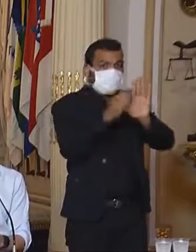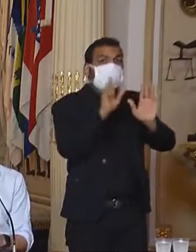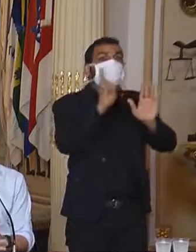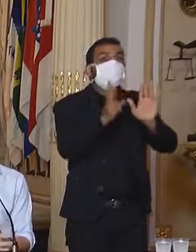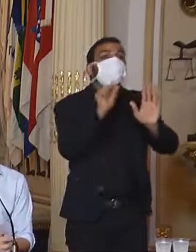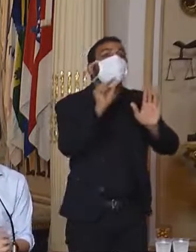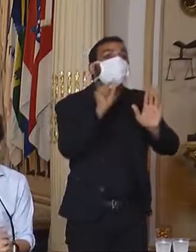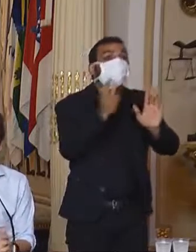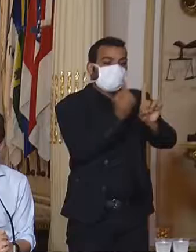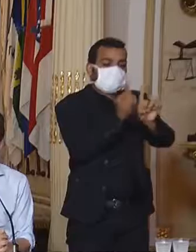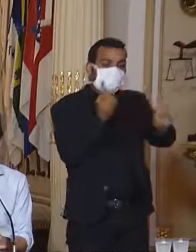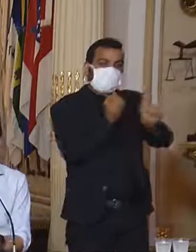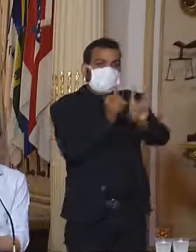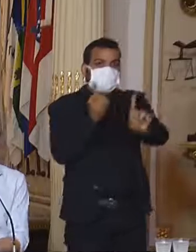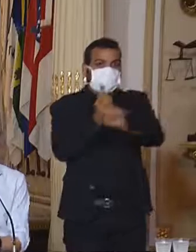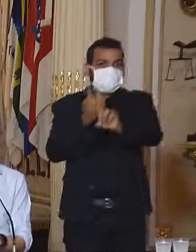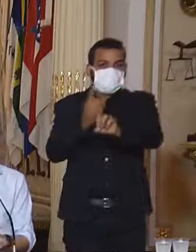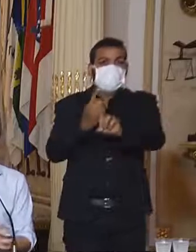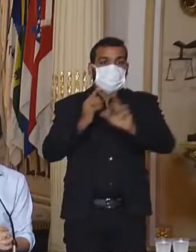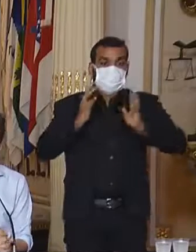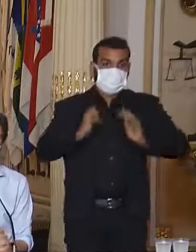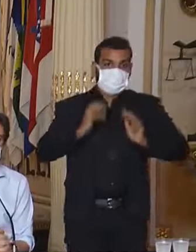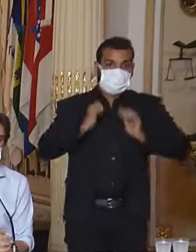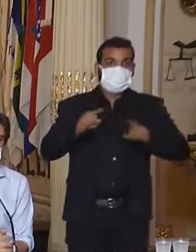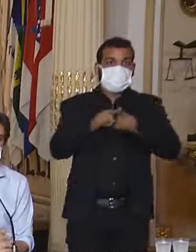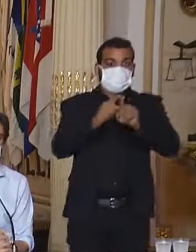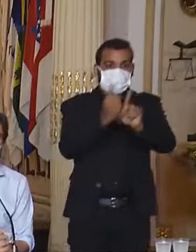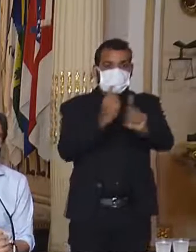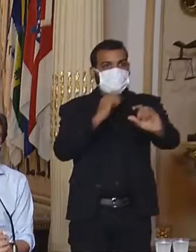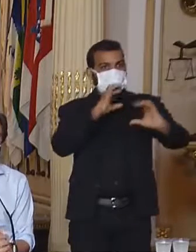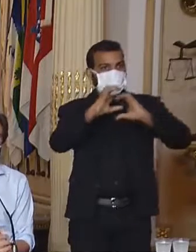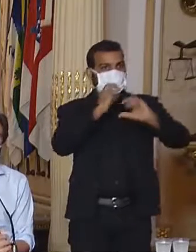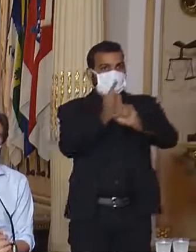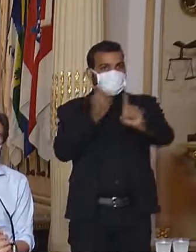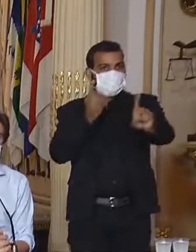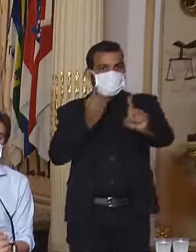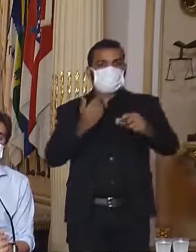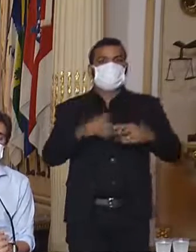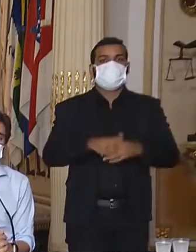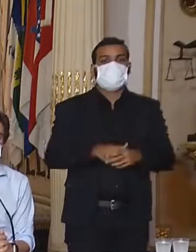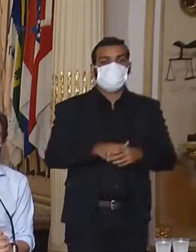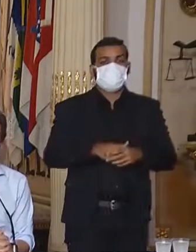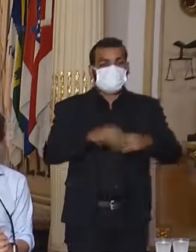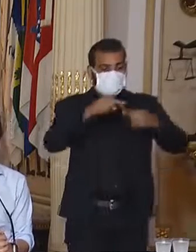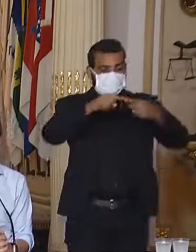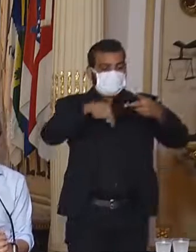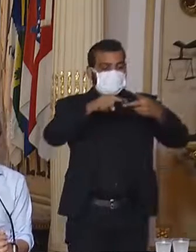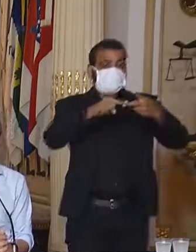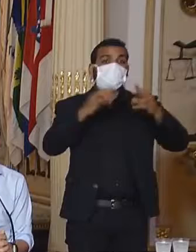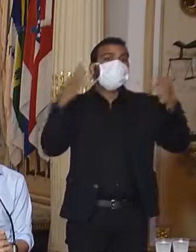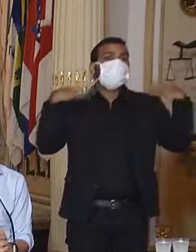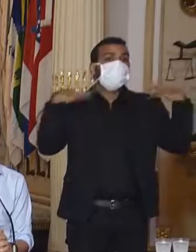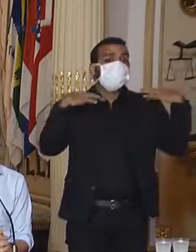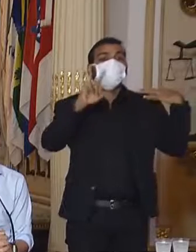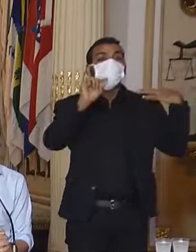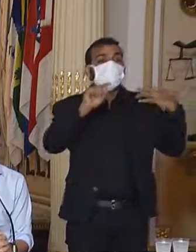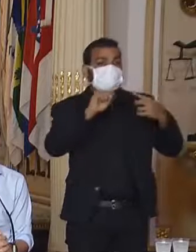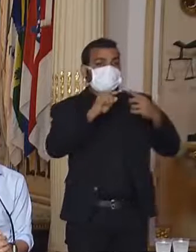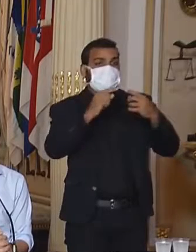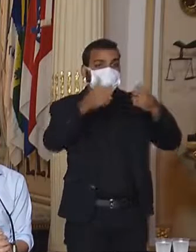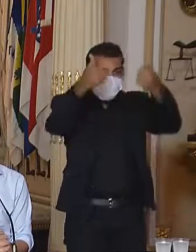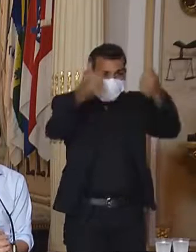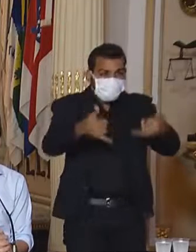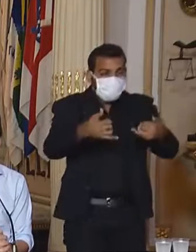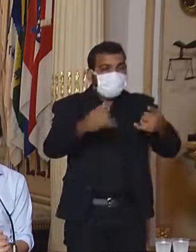social, higiene e comunicação e monitoramento. Em relação ao turismo, é importante a gente destacar que em nenhum